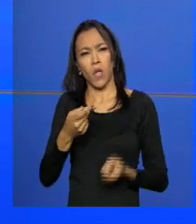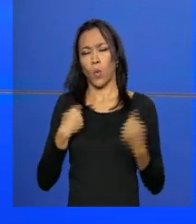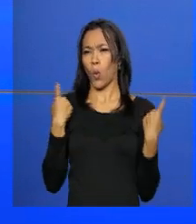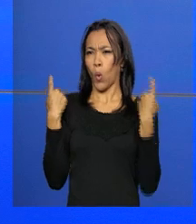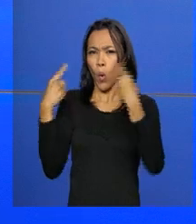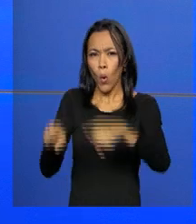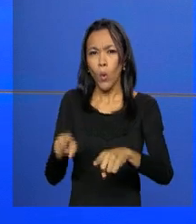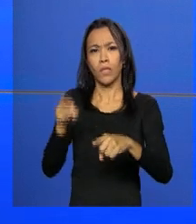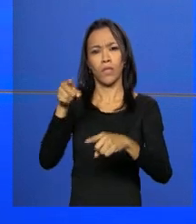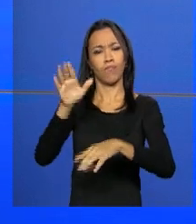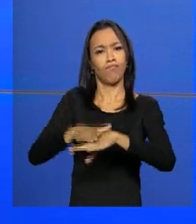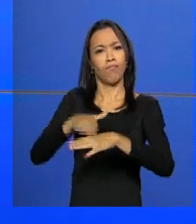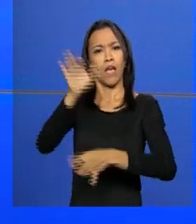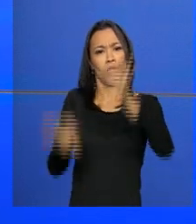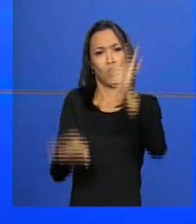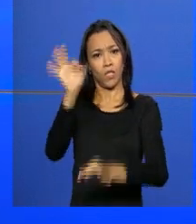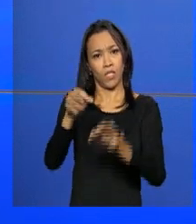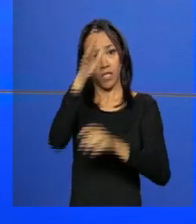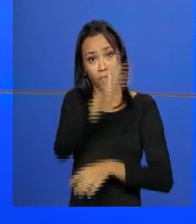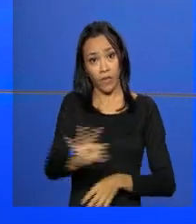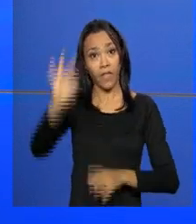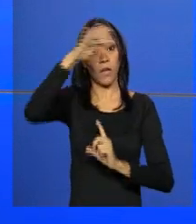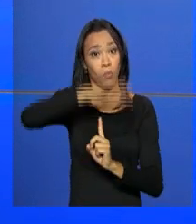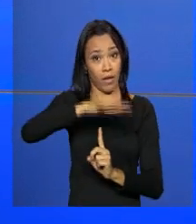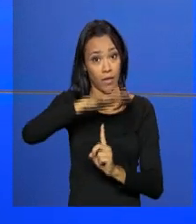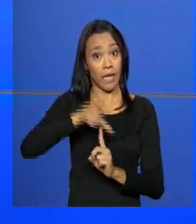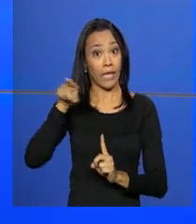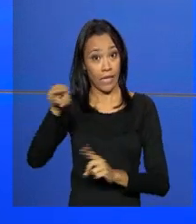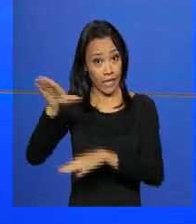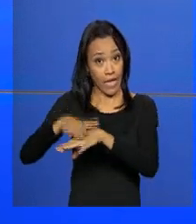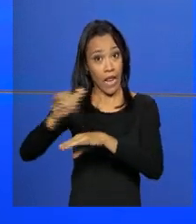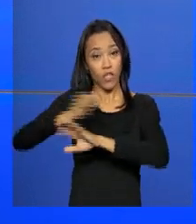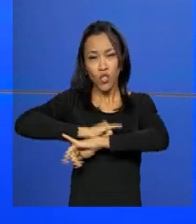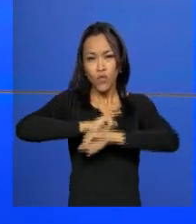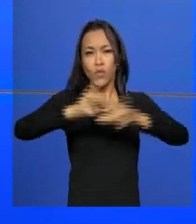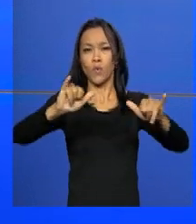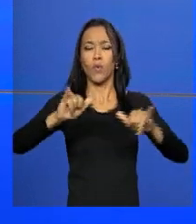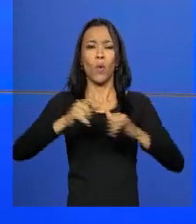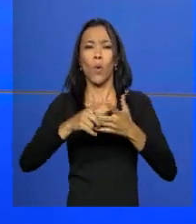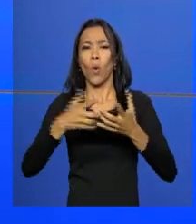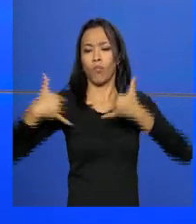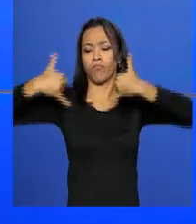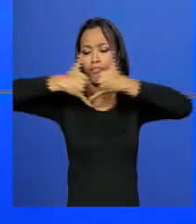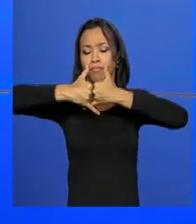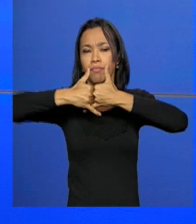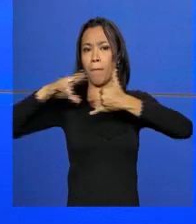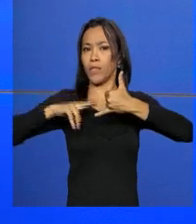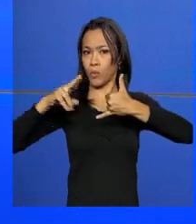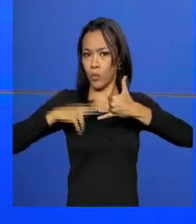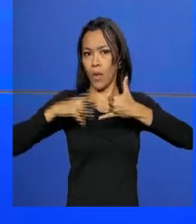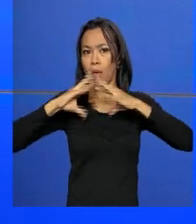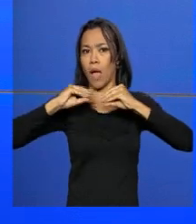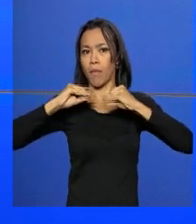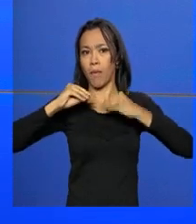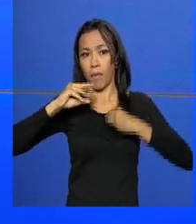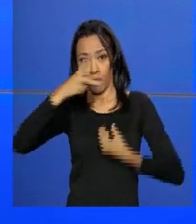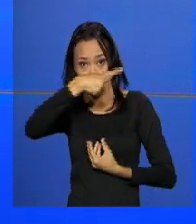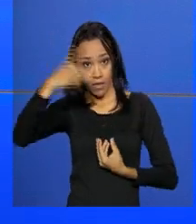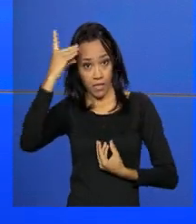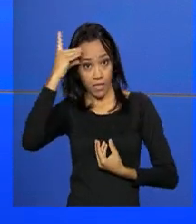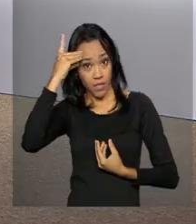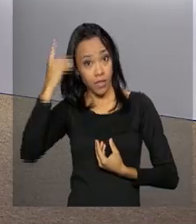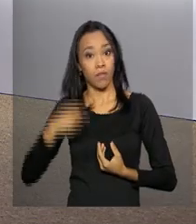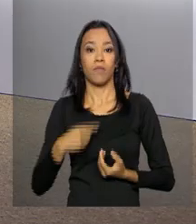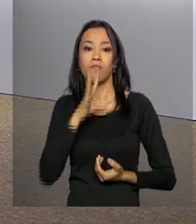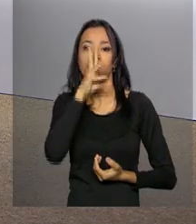da Justiça Federal do Paraná, que, entre outras medidas, divulgou à imprensa conversa particular da presidenta, numa clara violação às